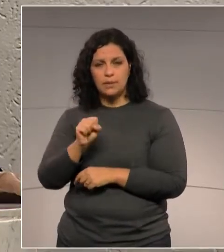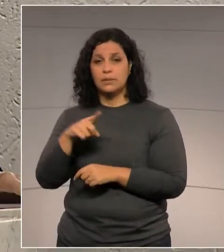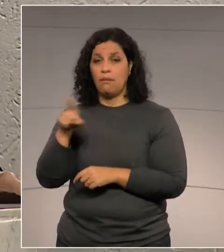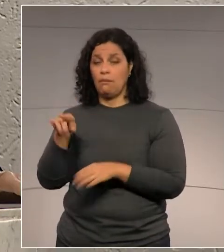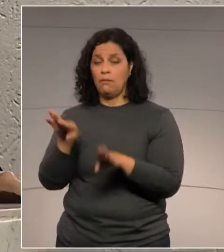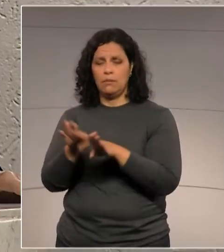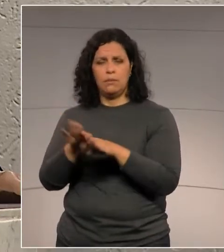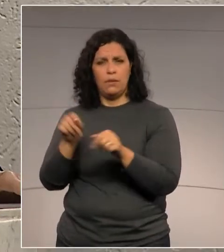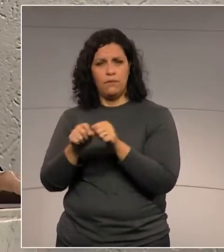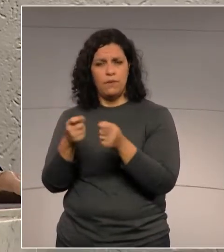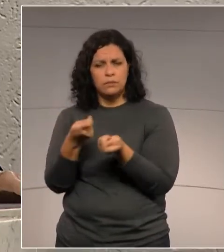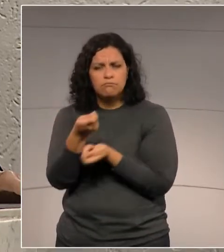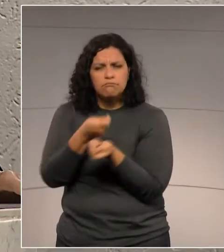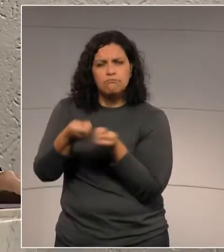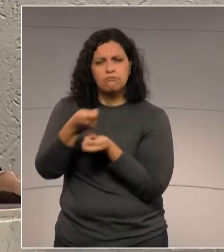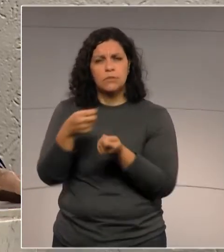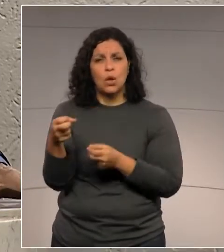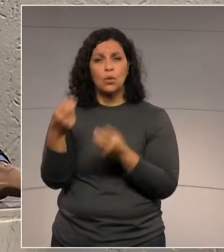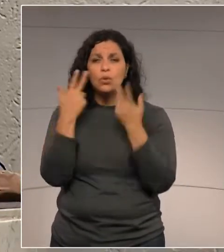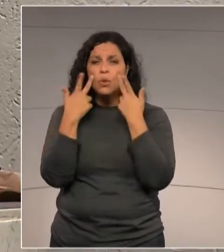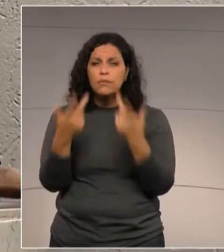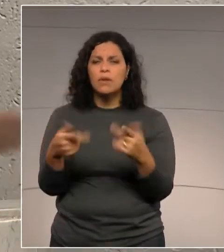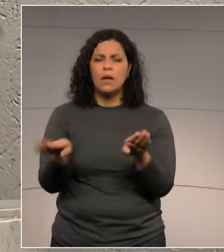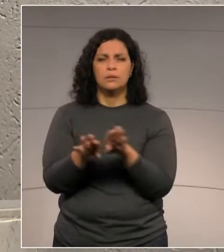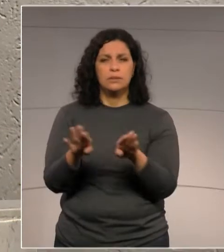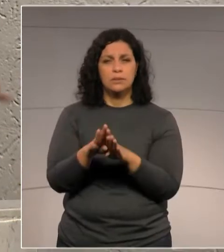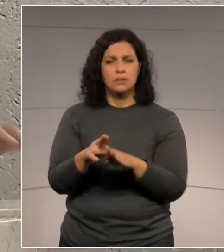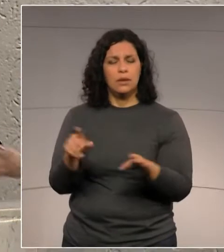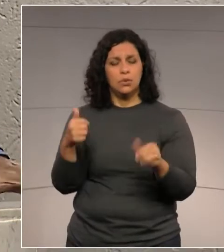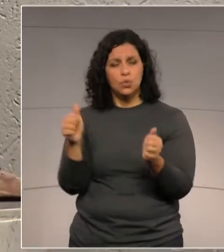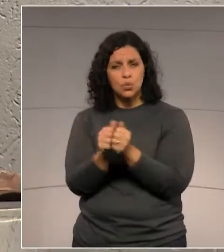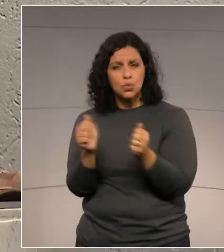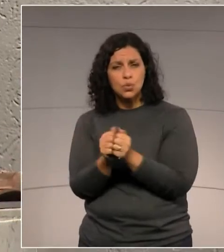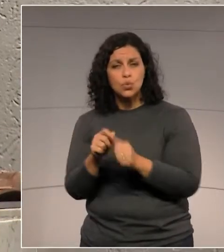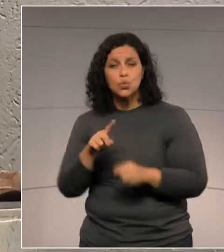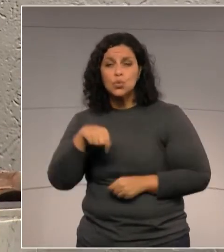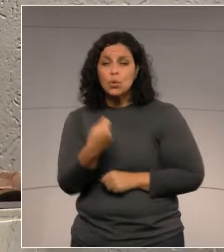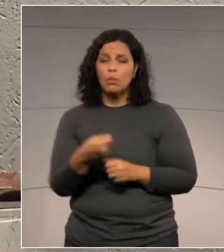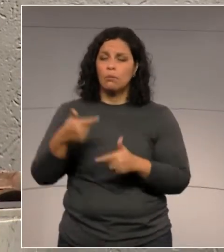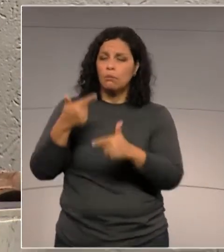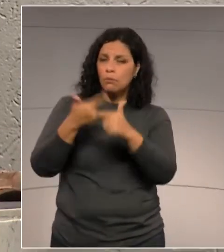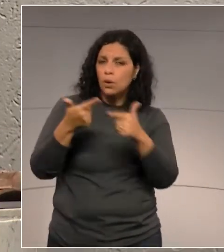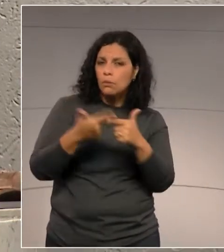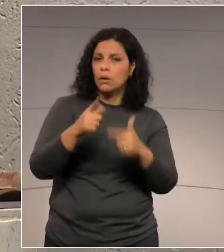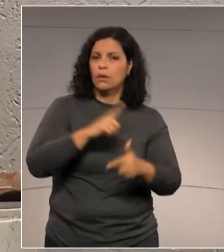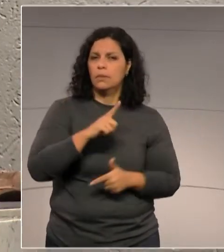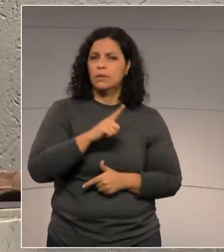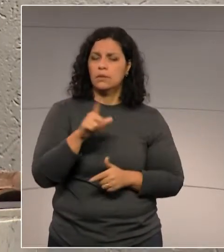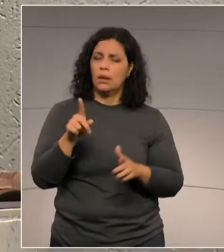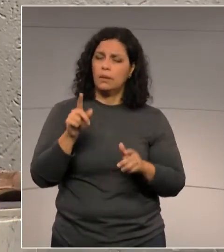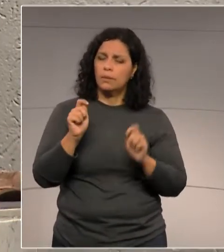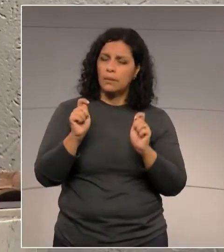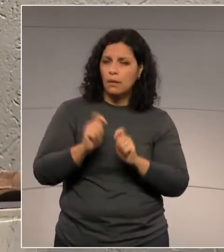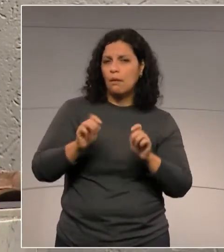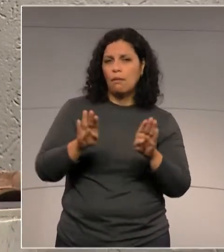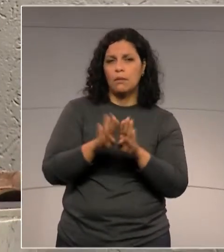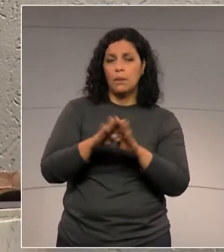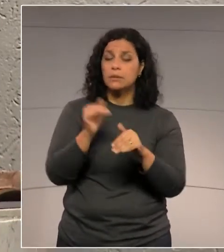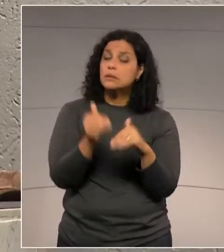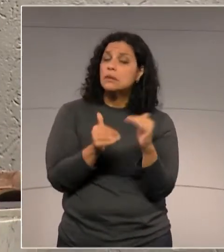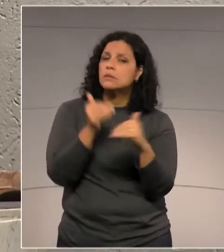uma gestão inovadora no sentido de enfrentar problemas que nós temos para poder gerar